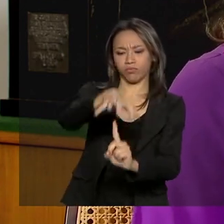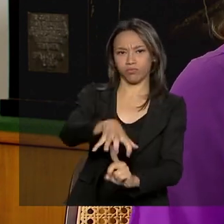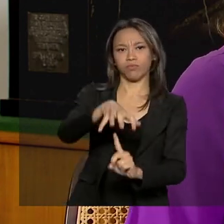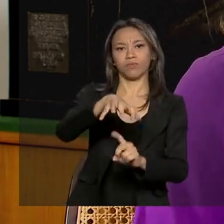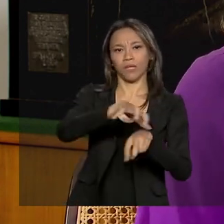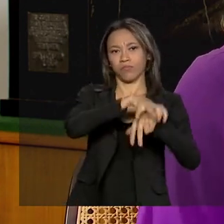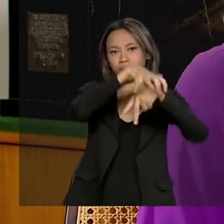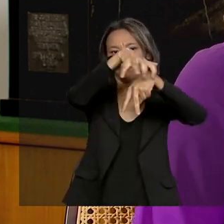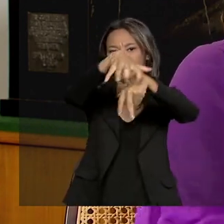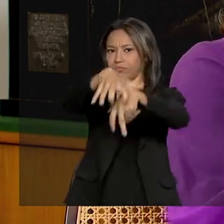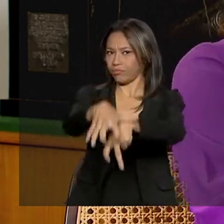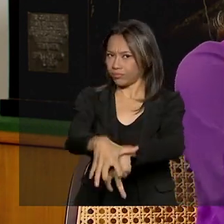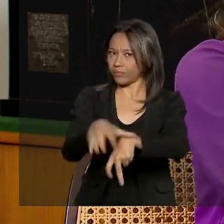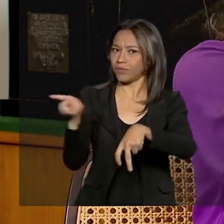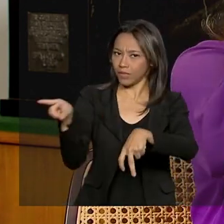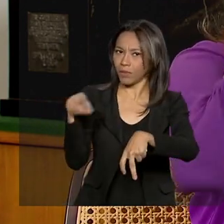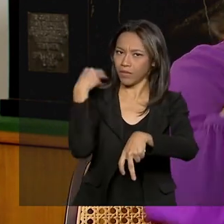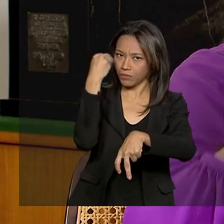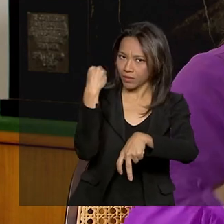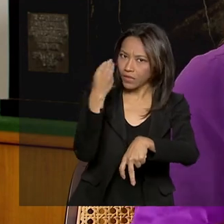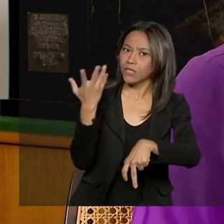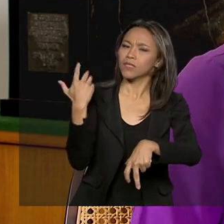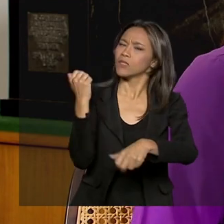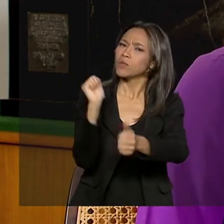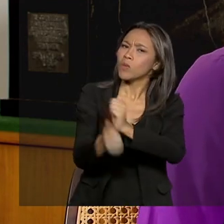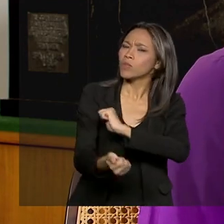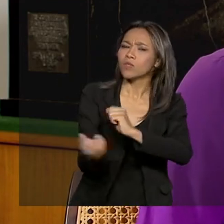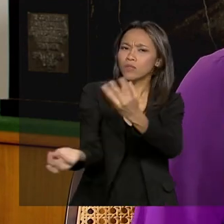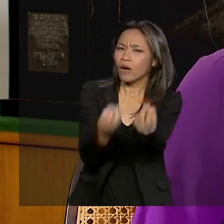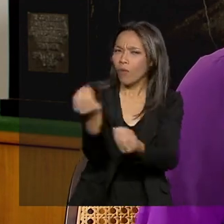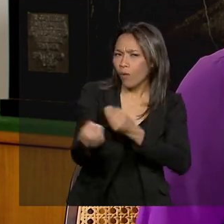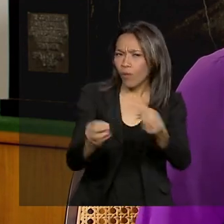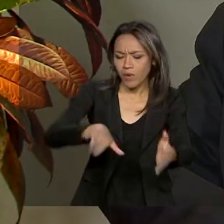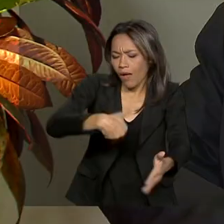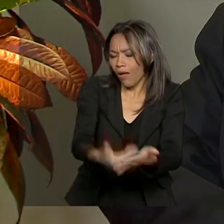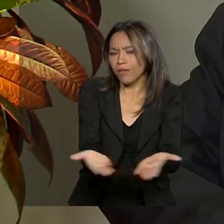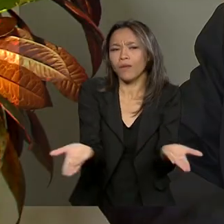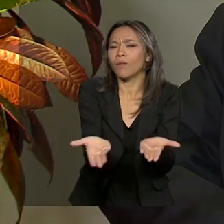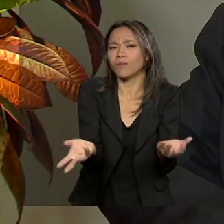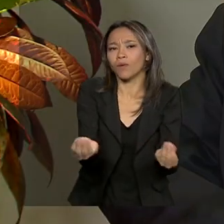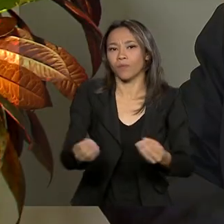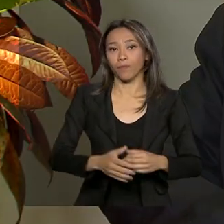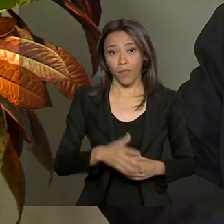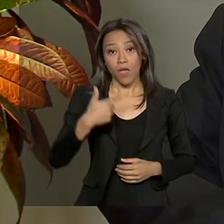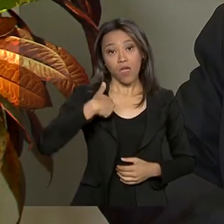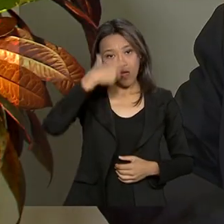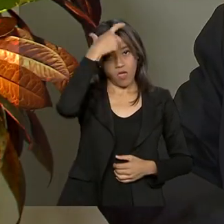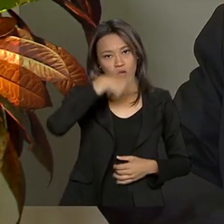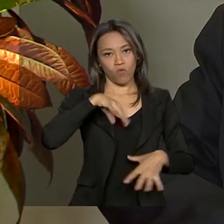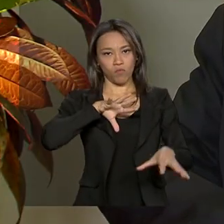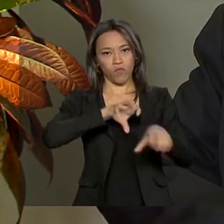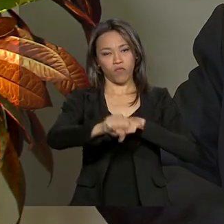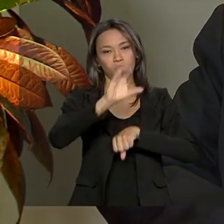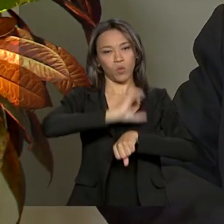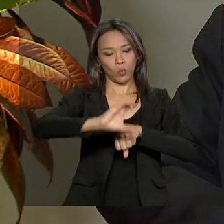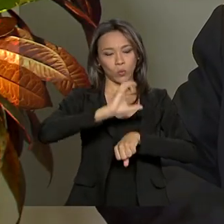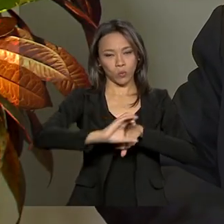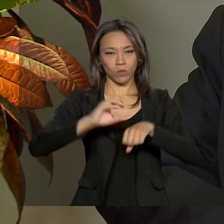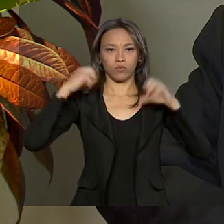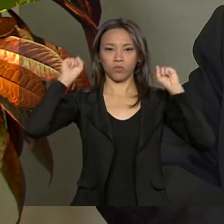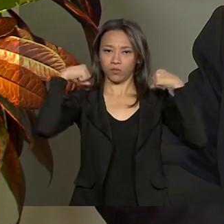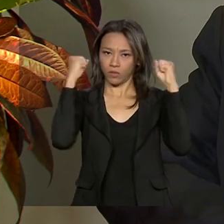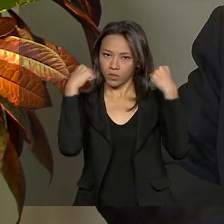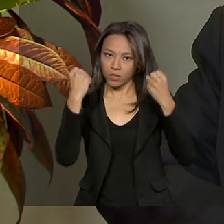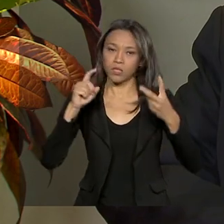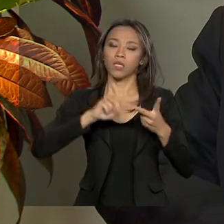atividade esportiva, como era, como é que ainda está hoje? Eu fiz o curso de Educação Física quando era tenente, né? Fiz o